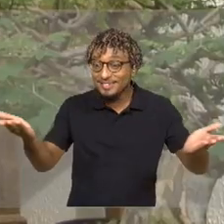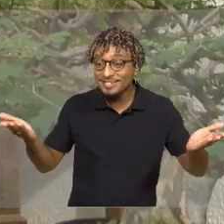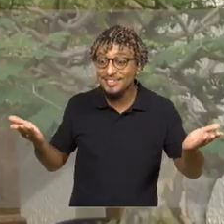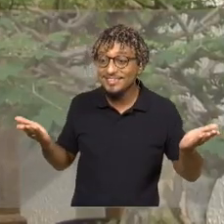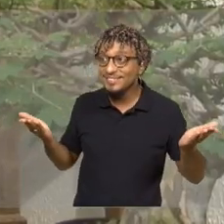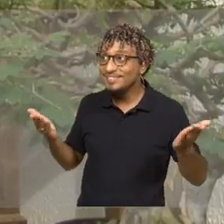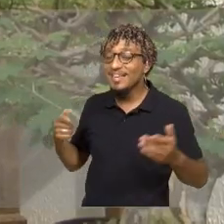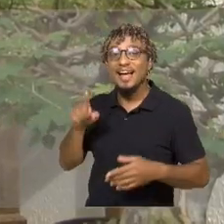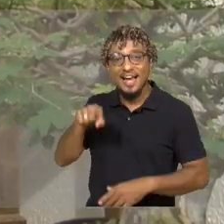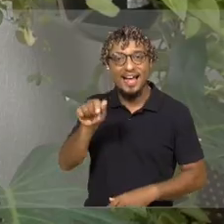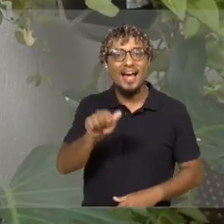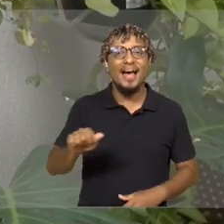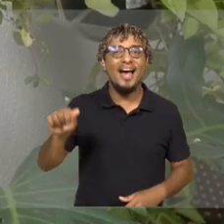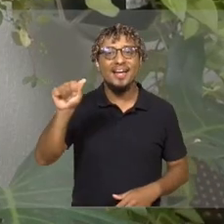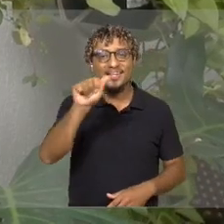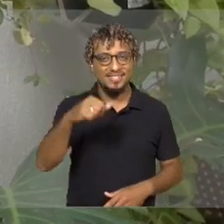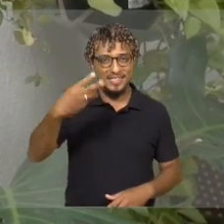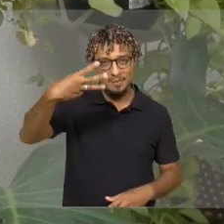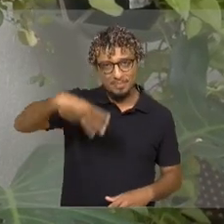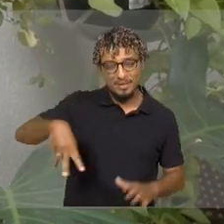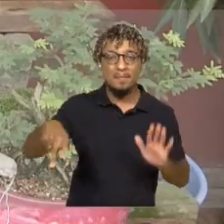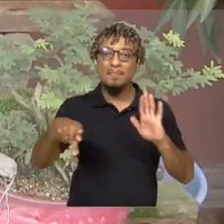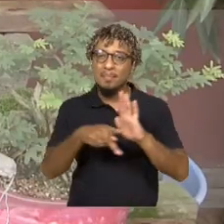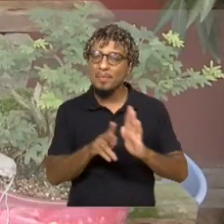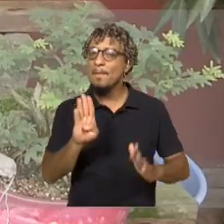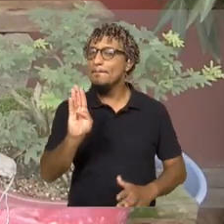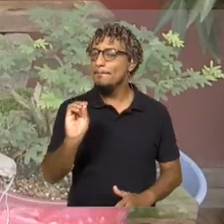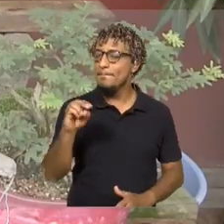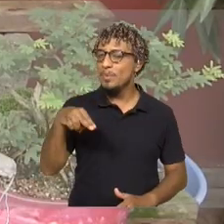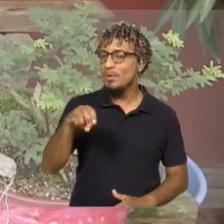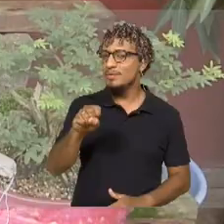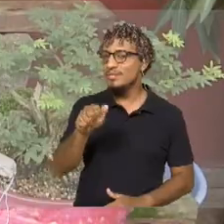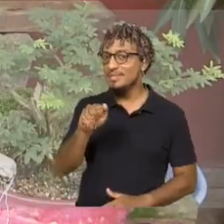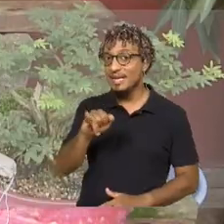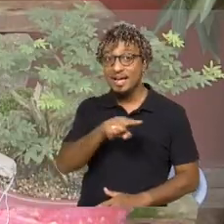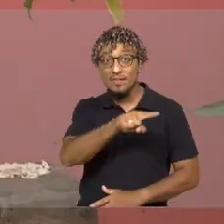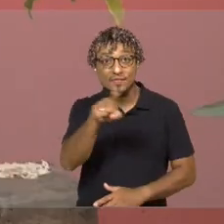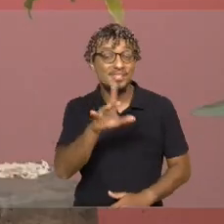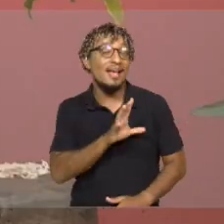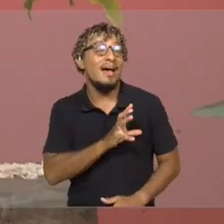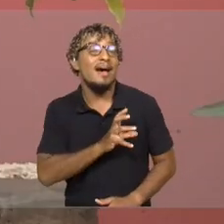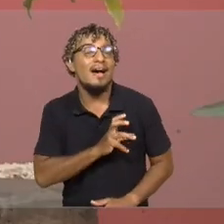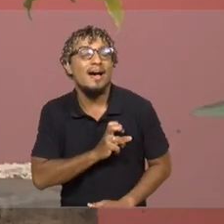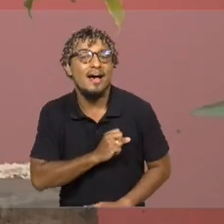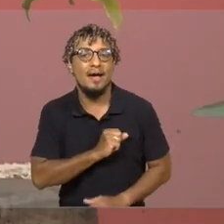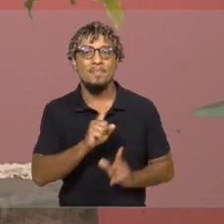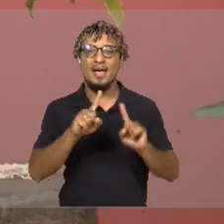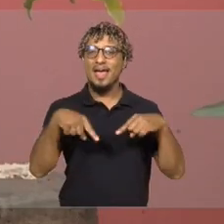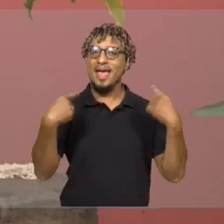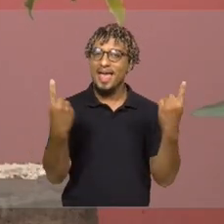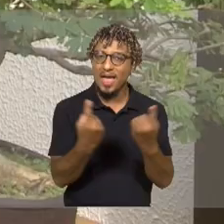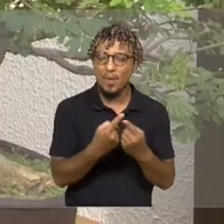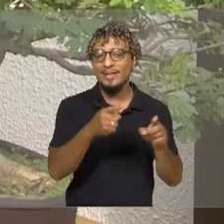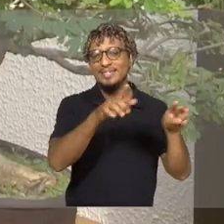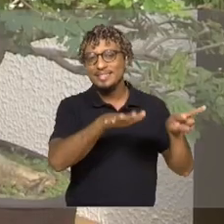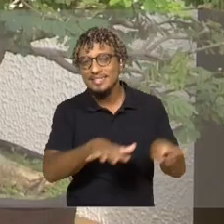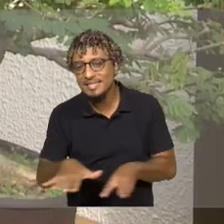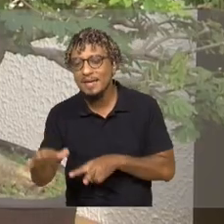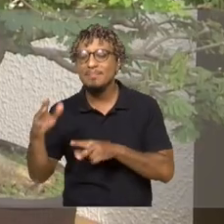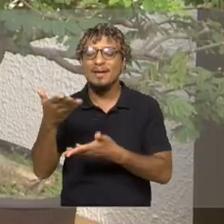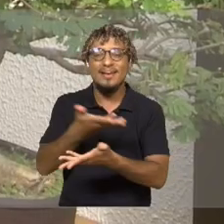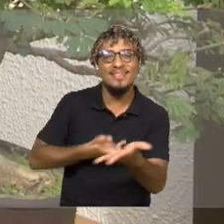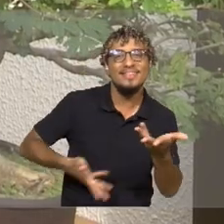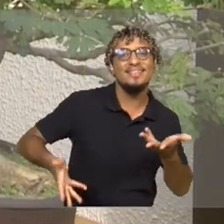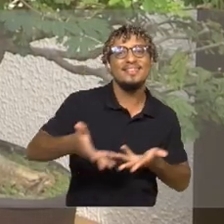é a Associação Maranhense de Bonsais, local onde os apaixonados pelas plantas se reúnem toda semana para